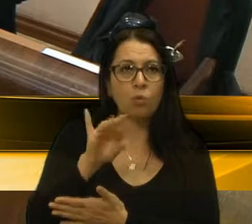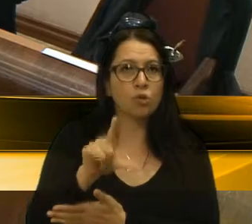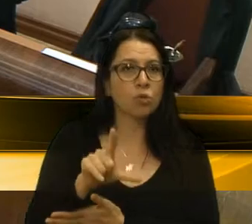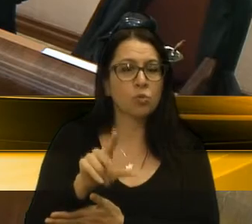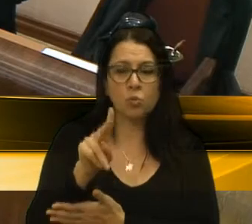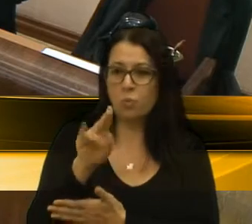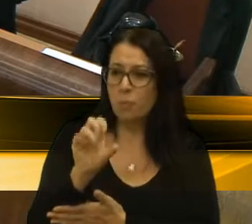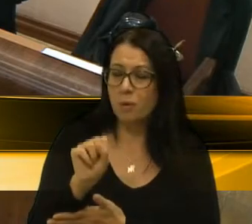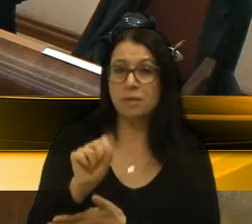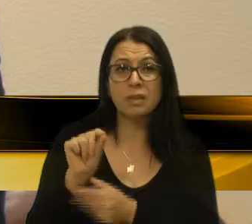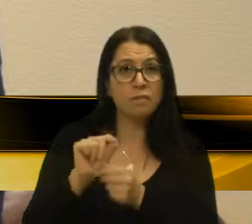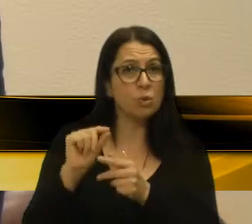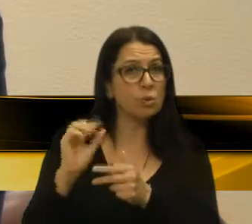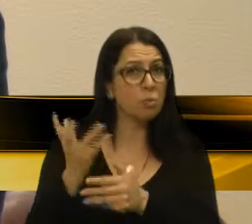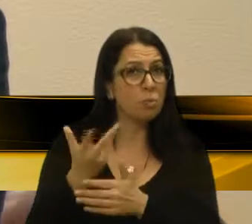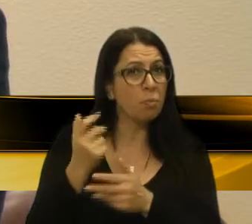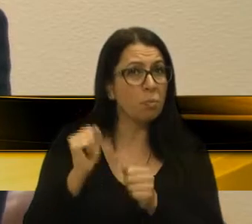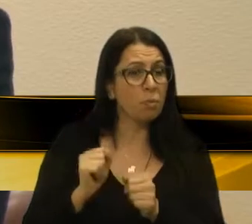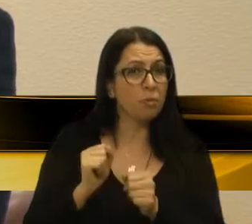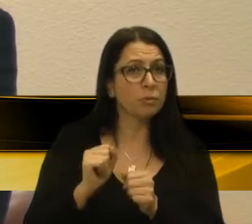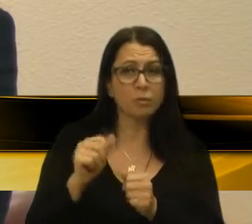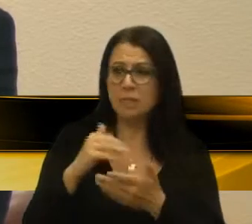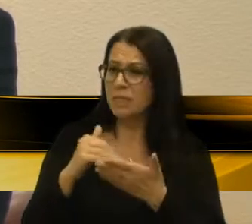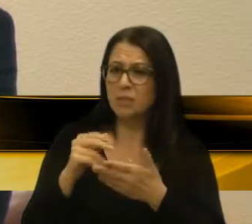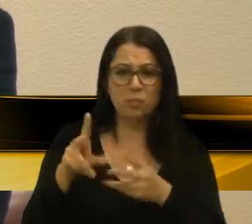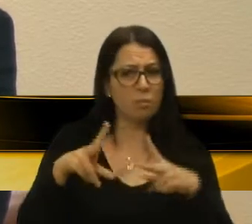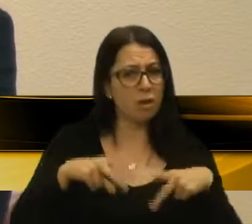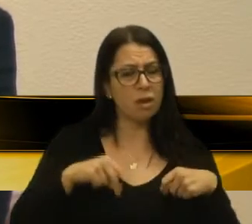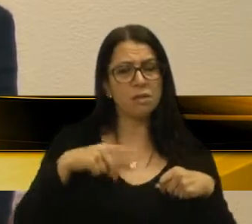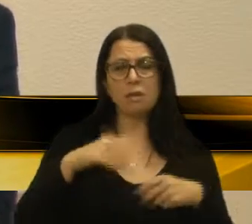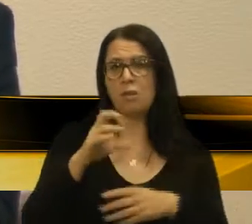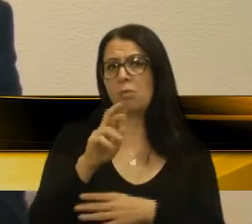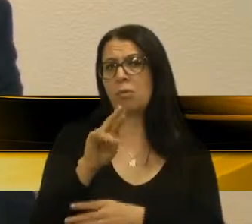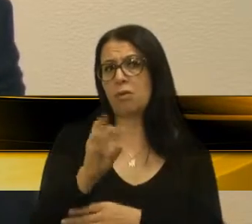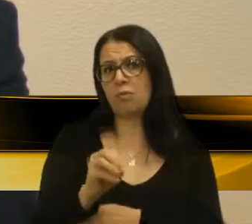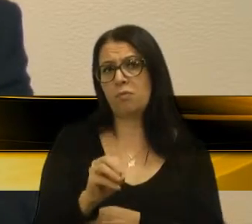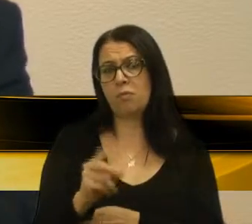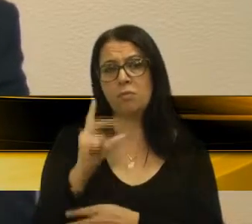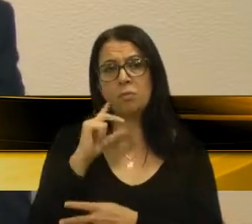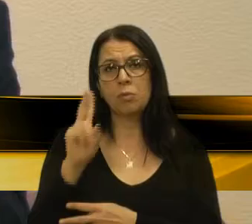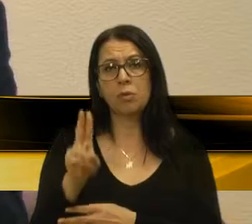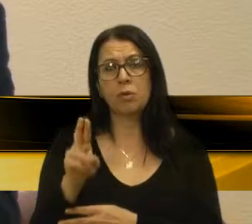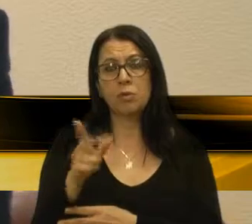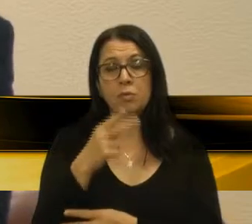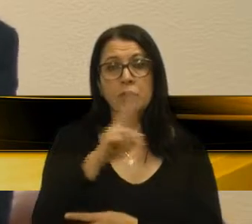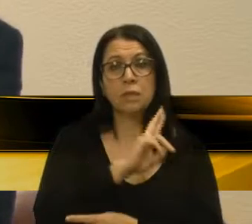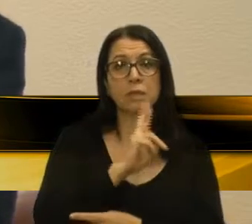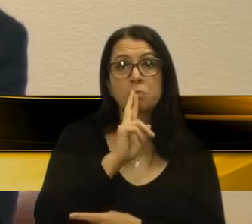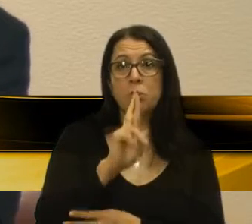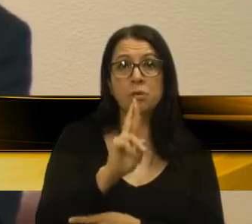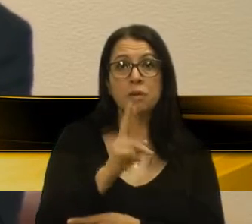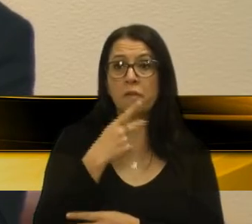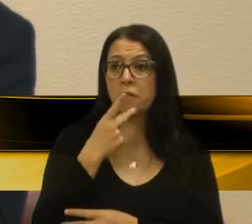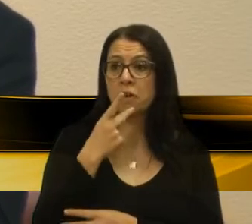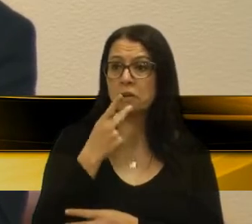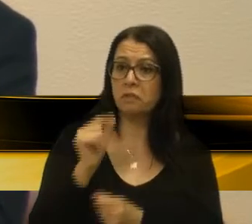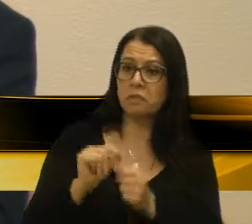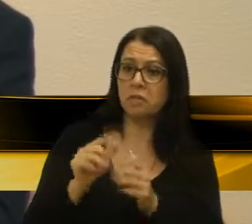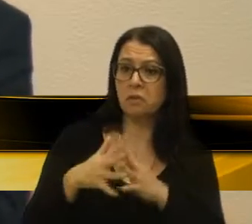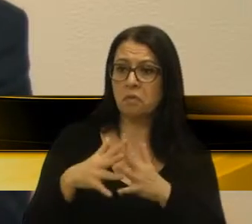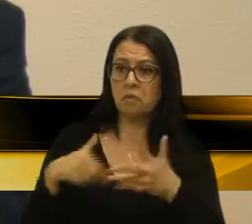UBS, que fazem o que podem, mas esse secretário não merece estar no carro que ele está. Provavelmente, não vai nem responder, vai dizer que a gente está fazendo onda aqui.